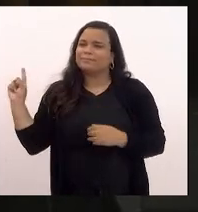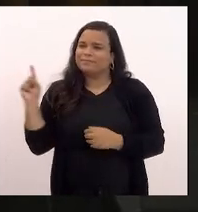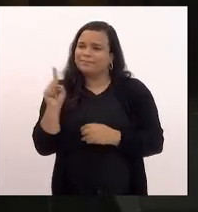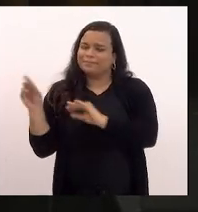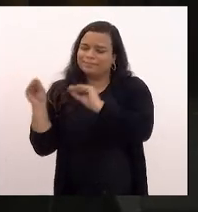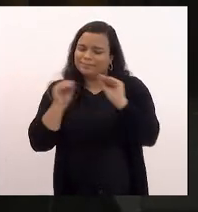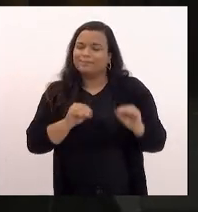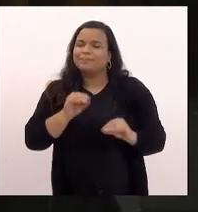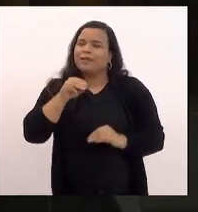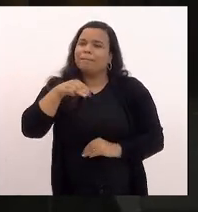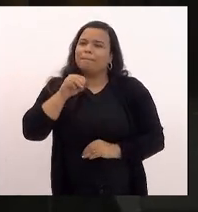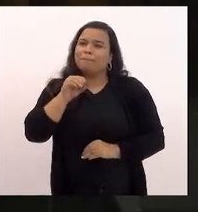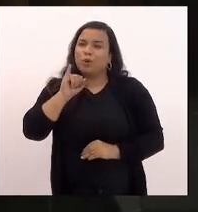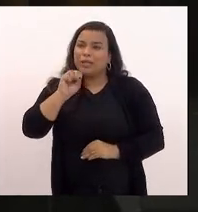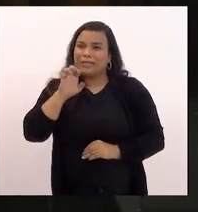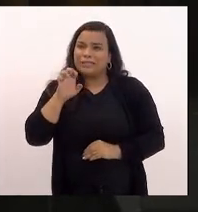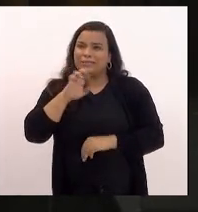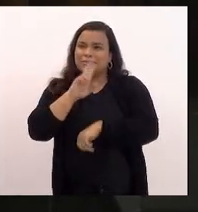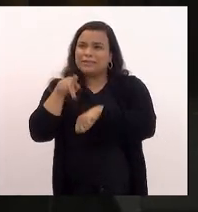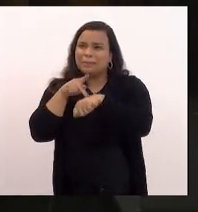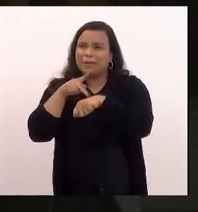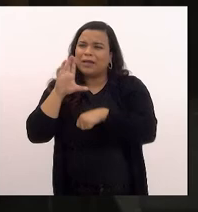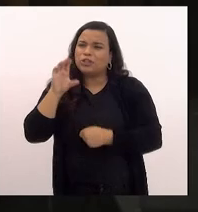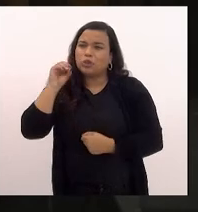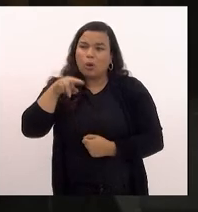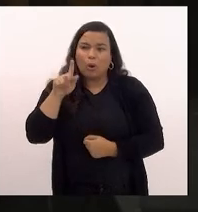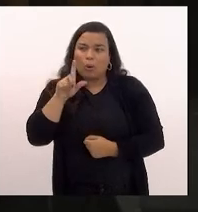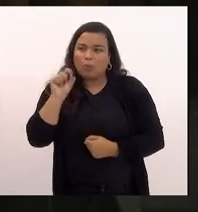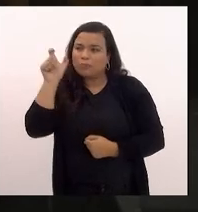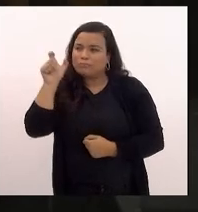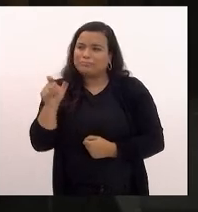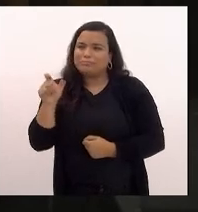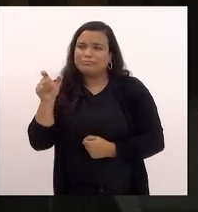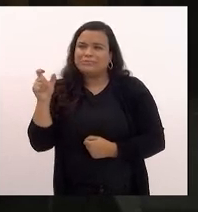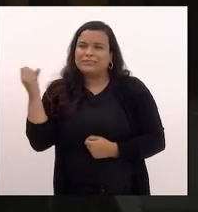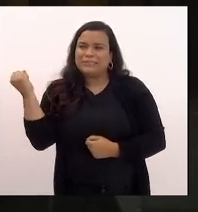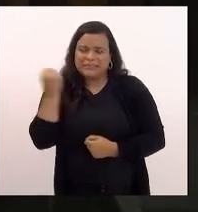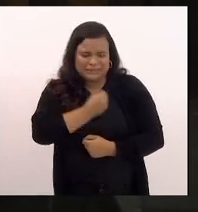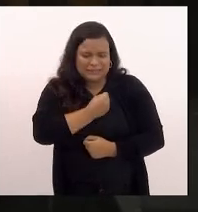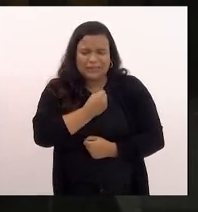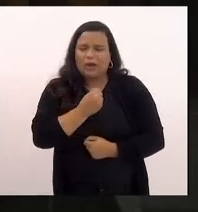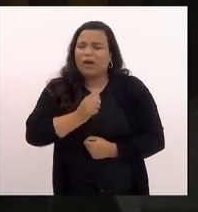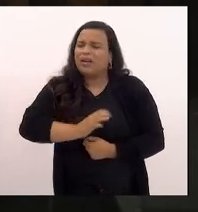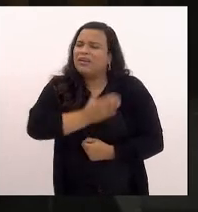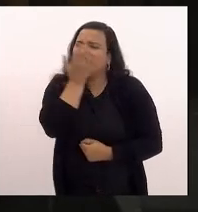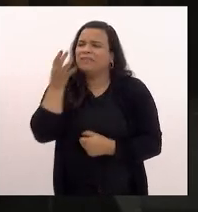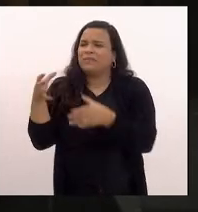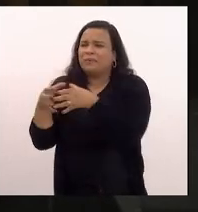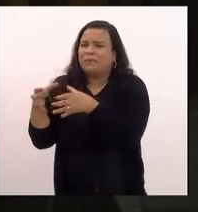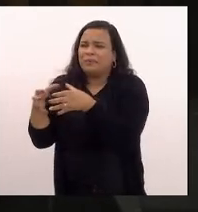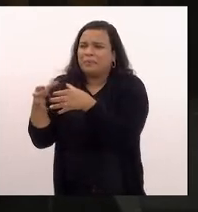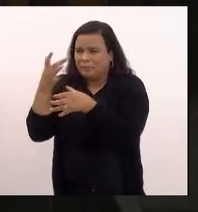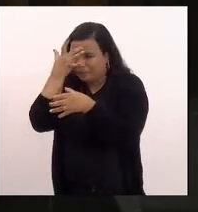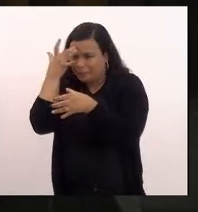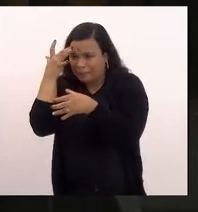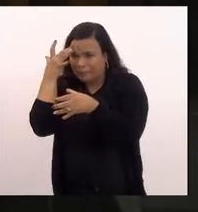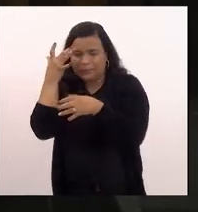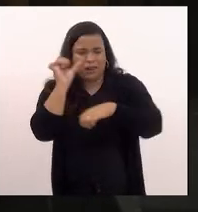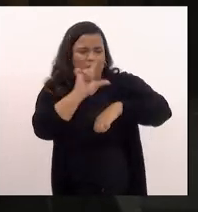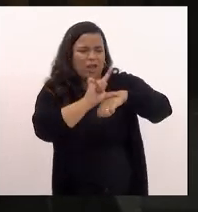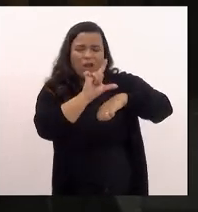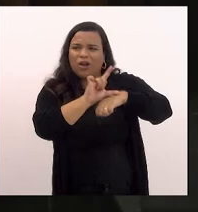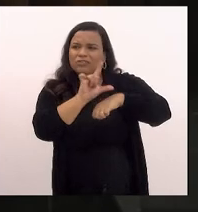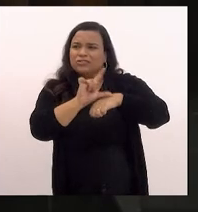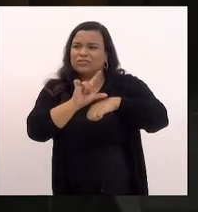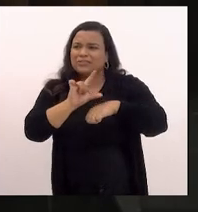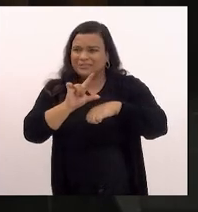Moise um congolês foi brutalmente assassinado por um grupo num quiosque na Barra da